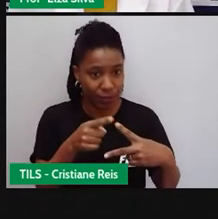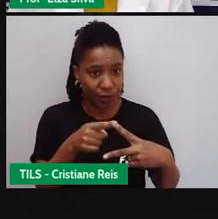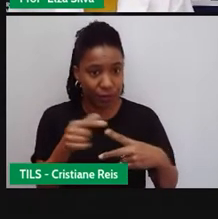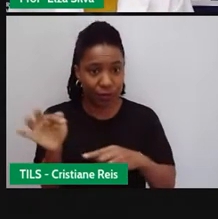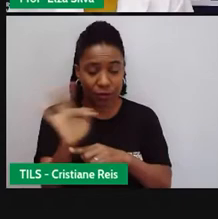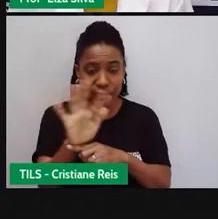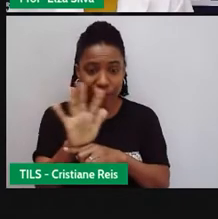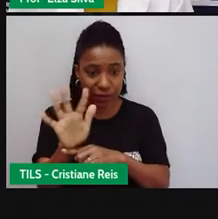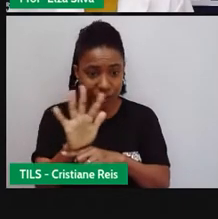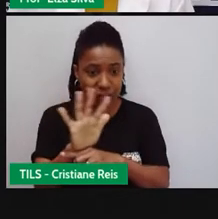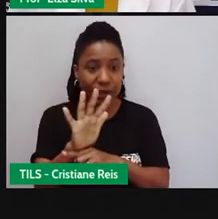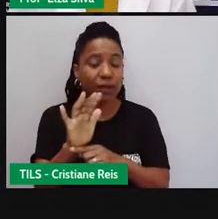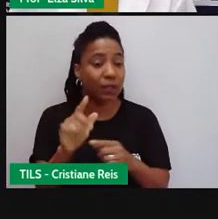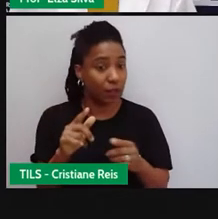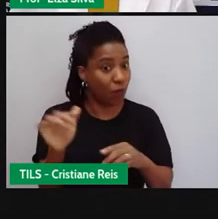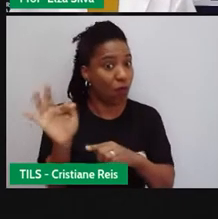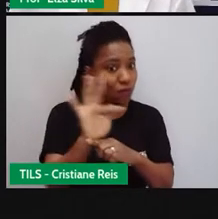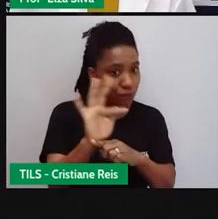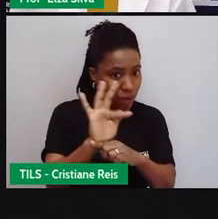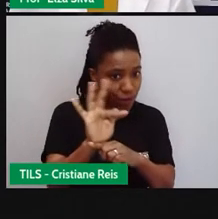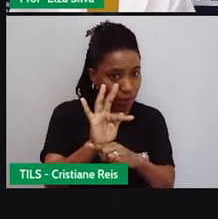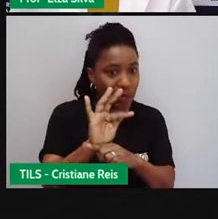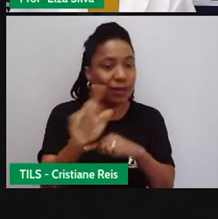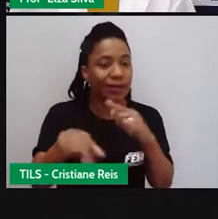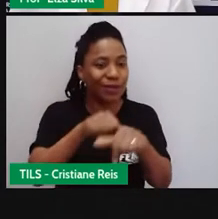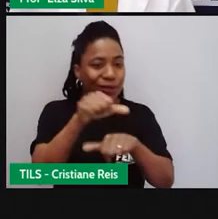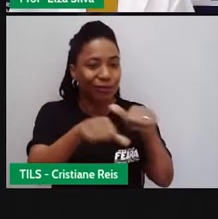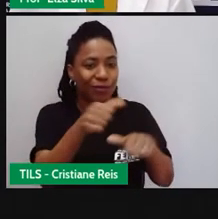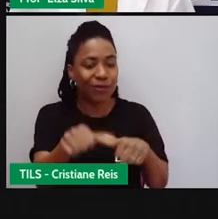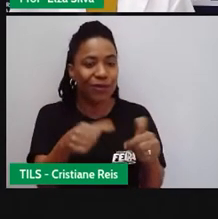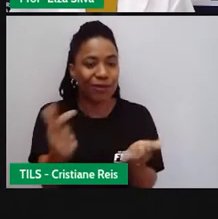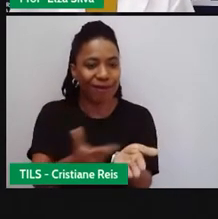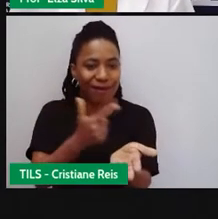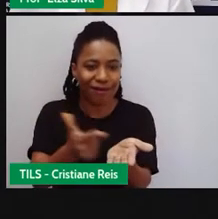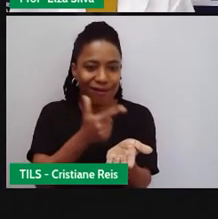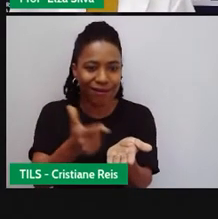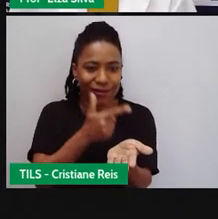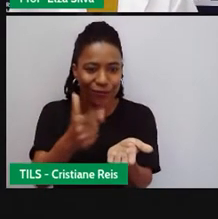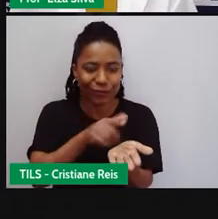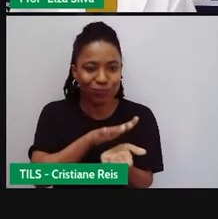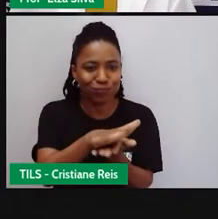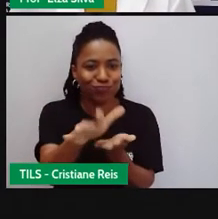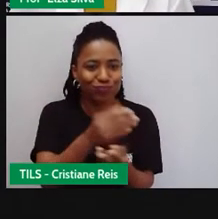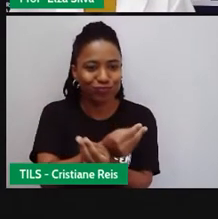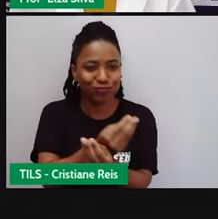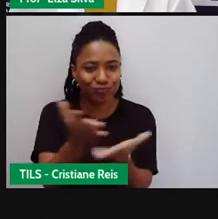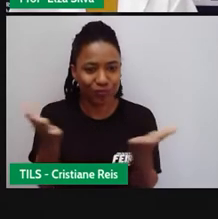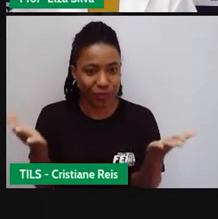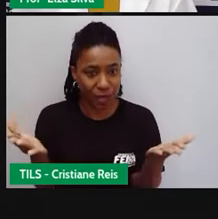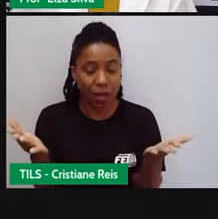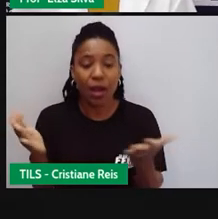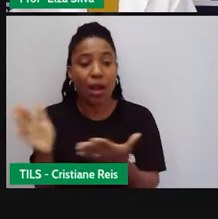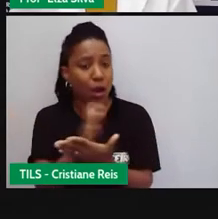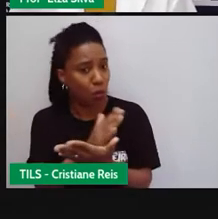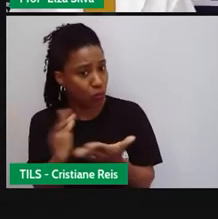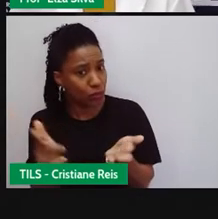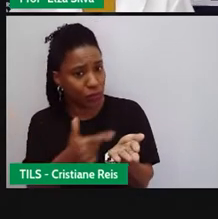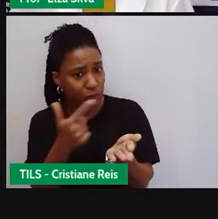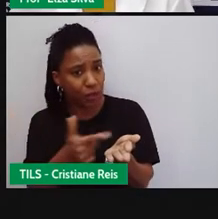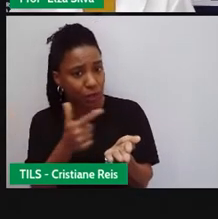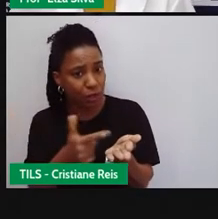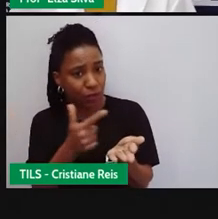forma de livros. Lembra o que a gente conversou na aula passada? Há livros que viram filmes,